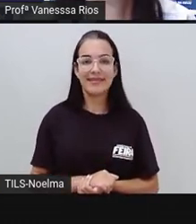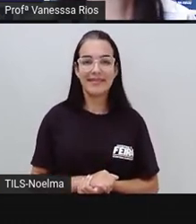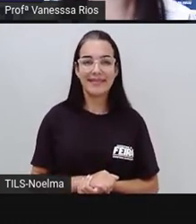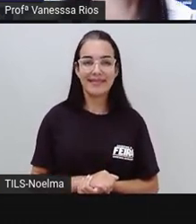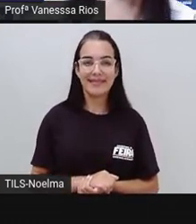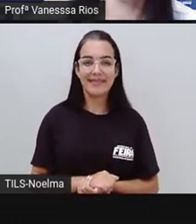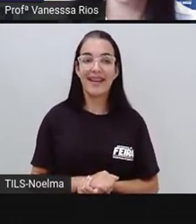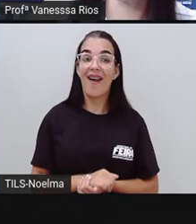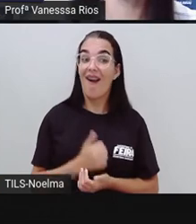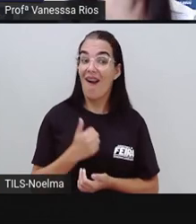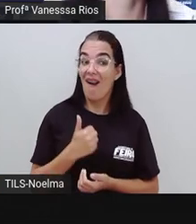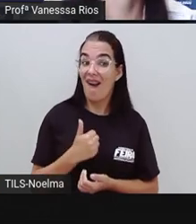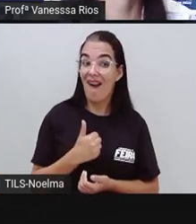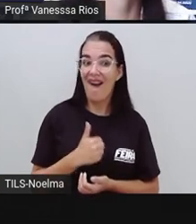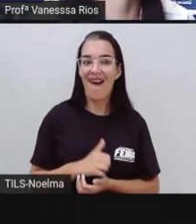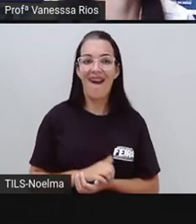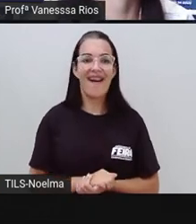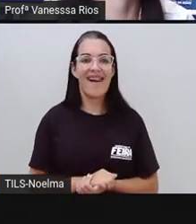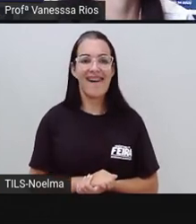Hum, ótimo.